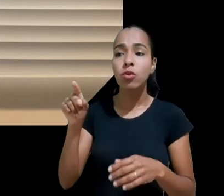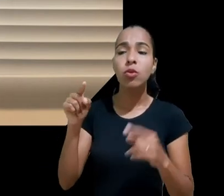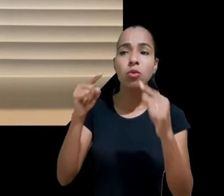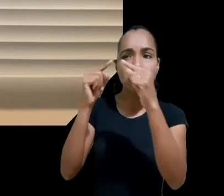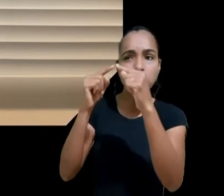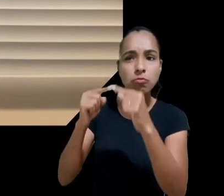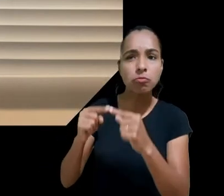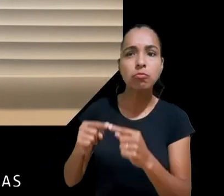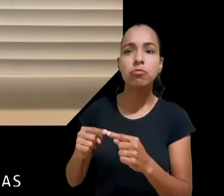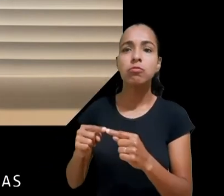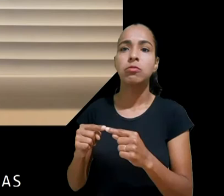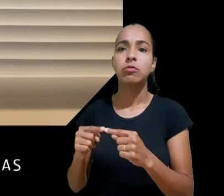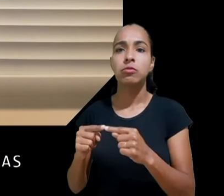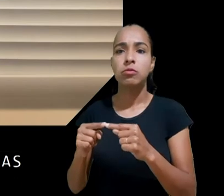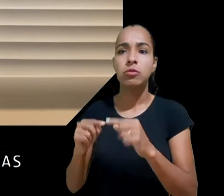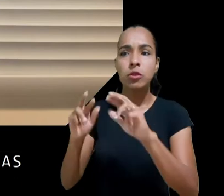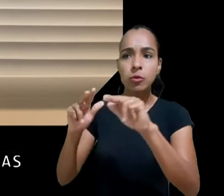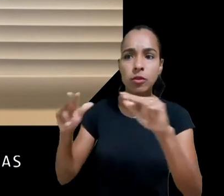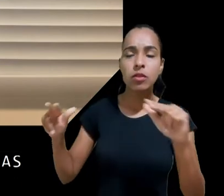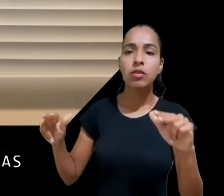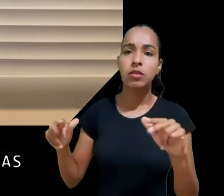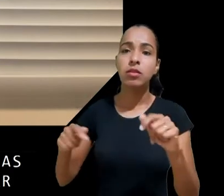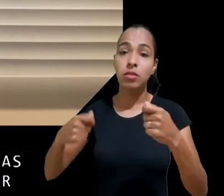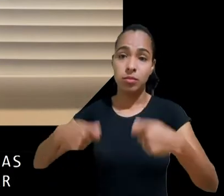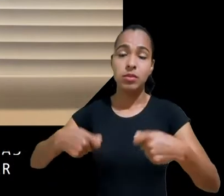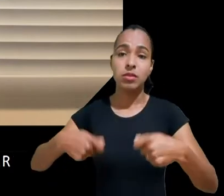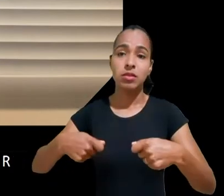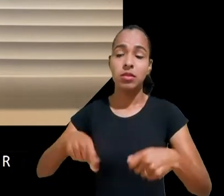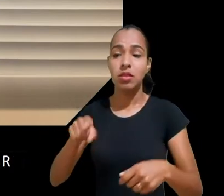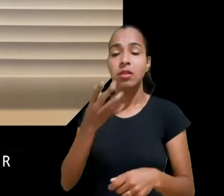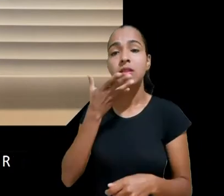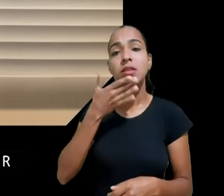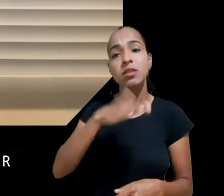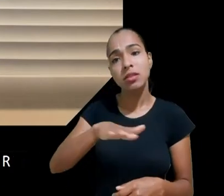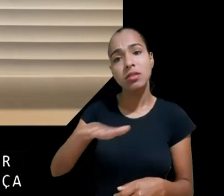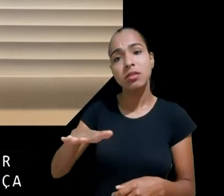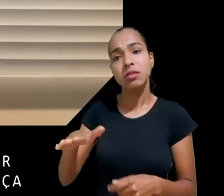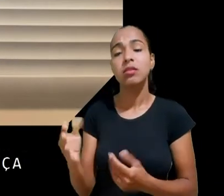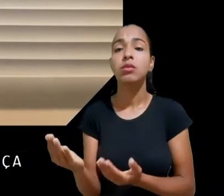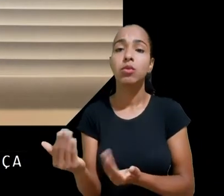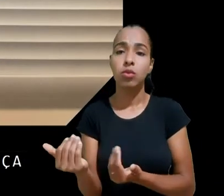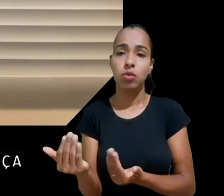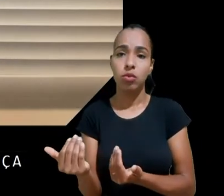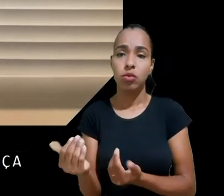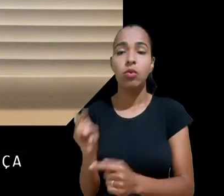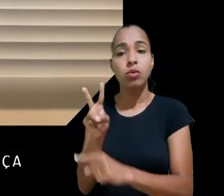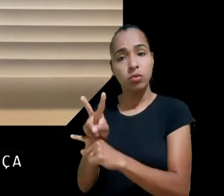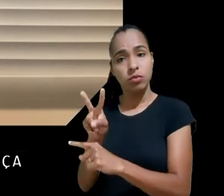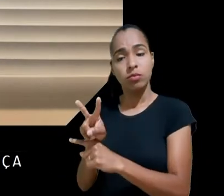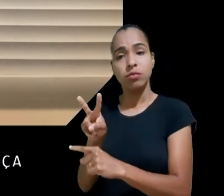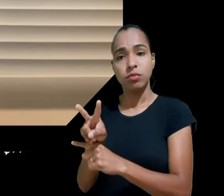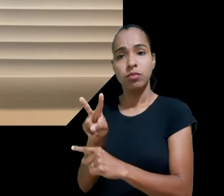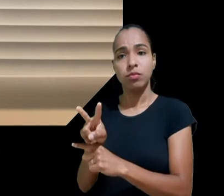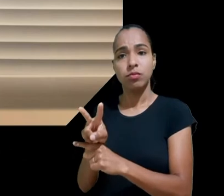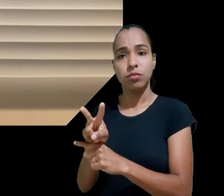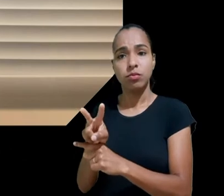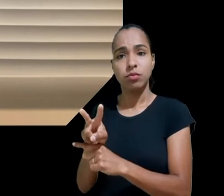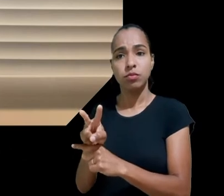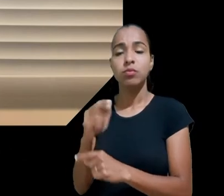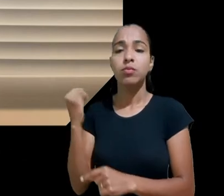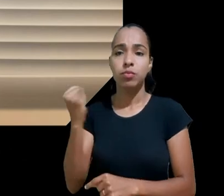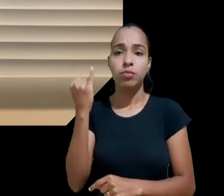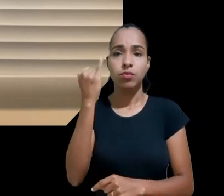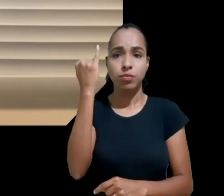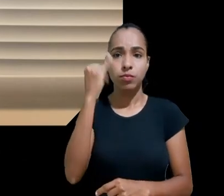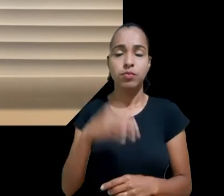serviço da proteção da criança e do adolescente. Sob pena de que, se a gente constatar uma violação ao dever de cuidado, ou seja, você